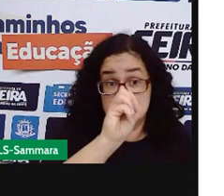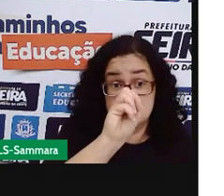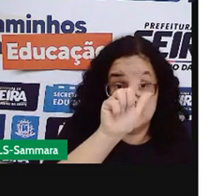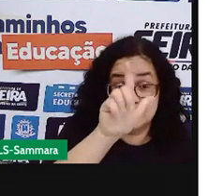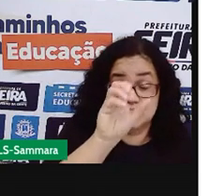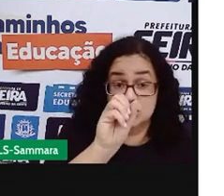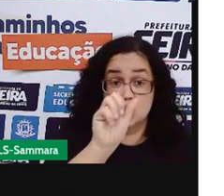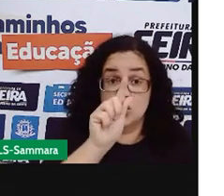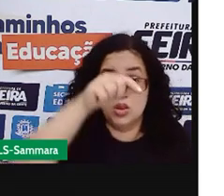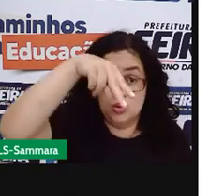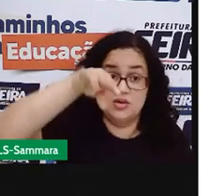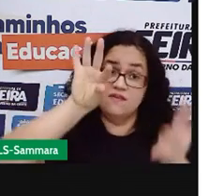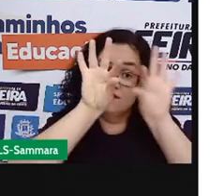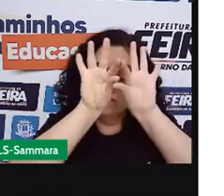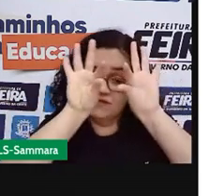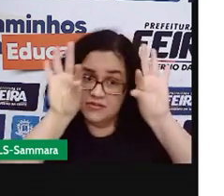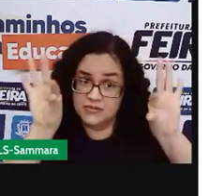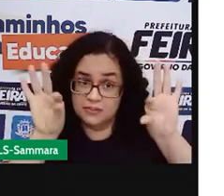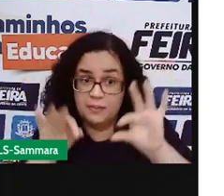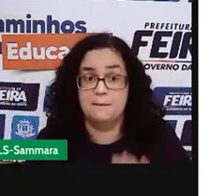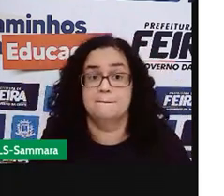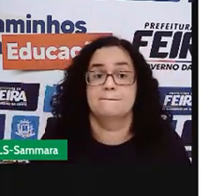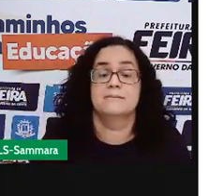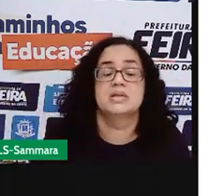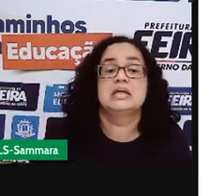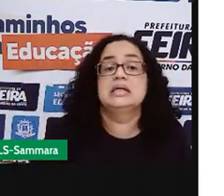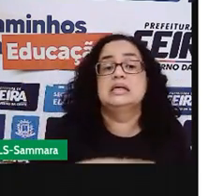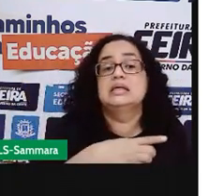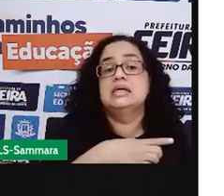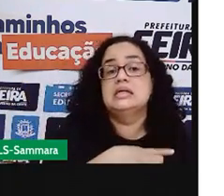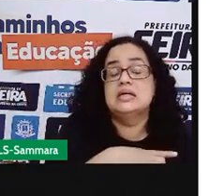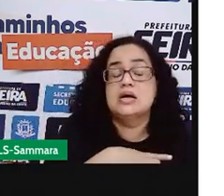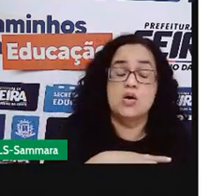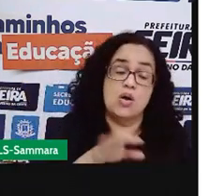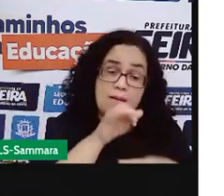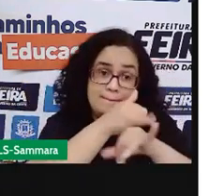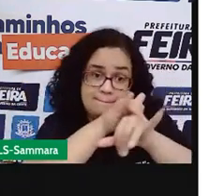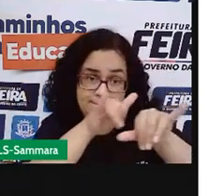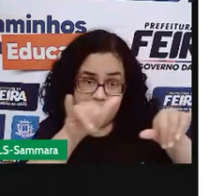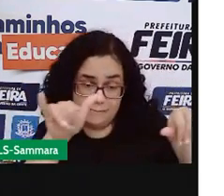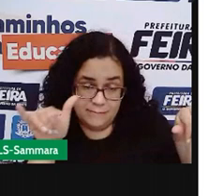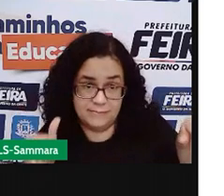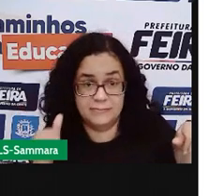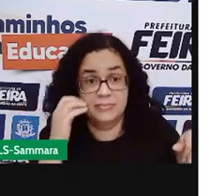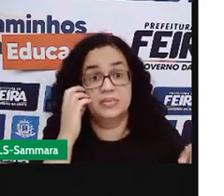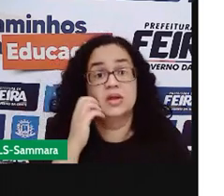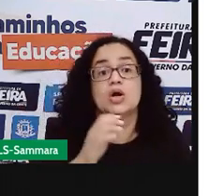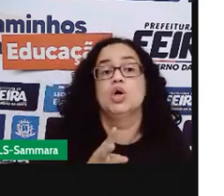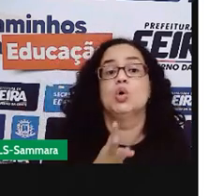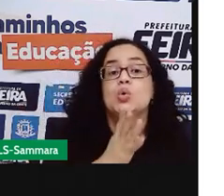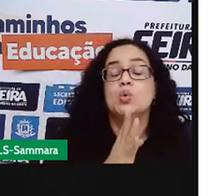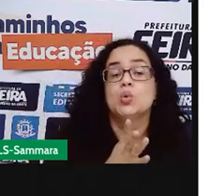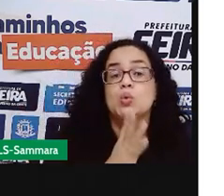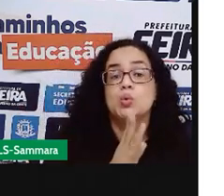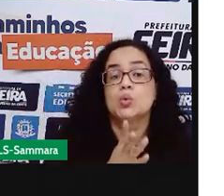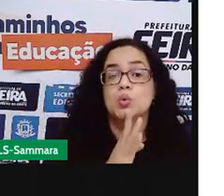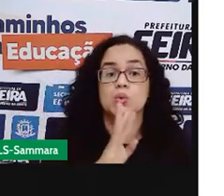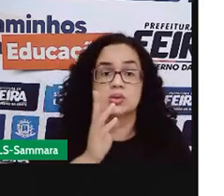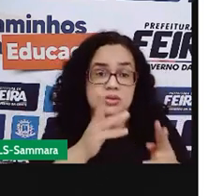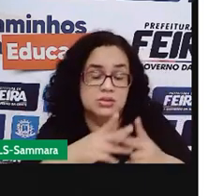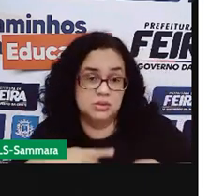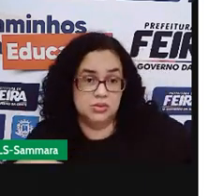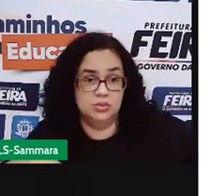é essa frase curtinha. E que faz com que o produto seja conhecido pela